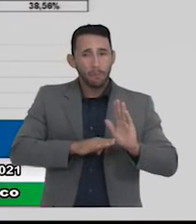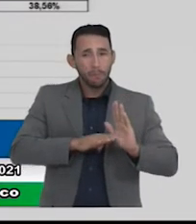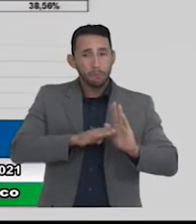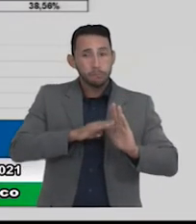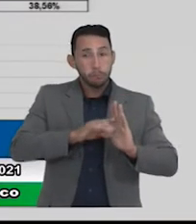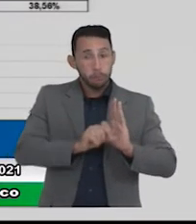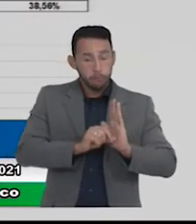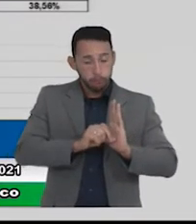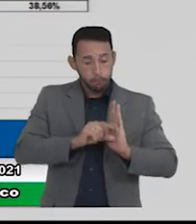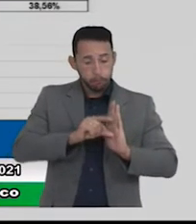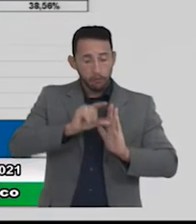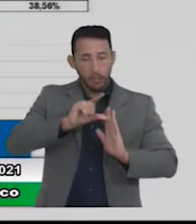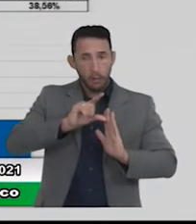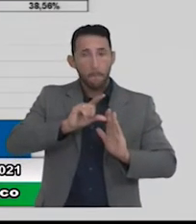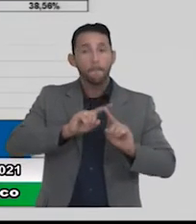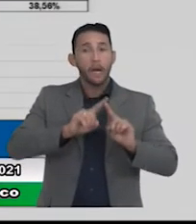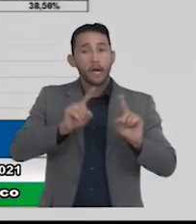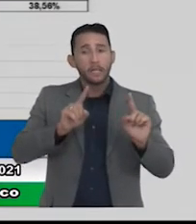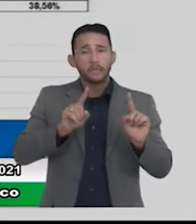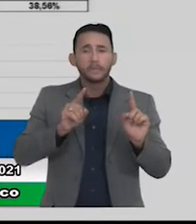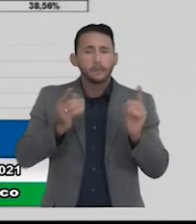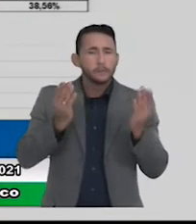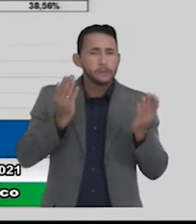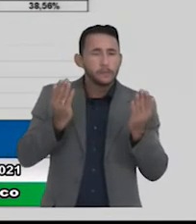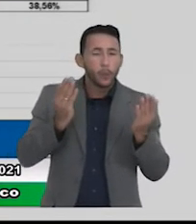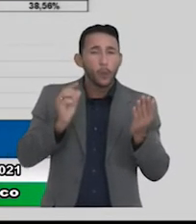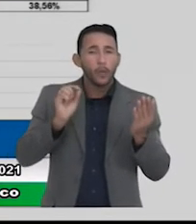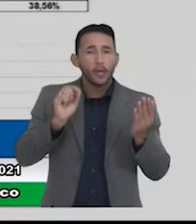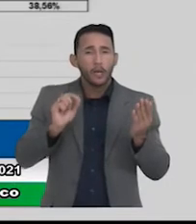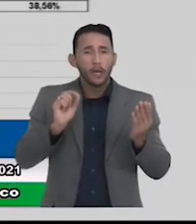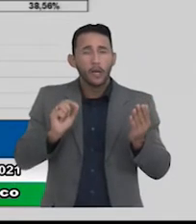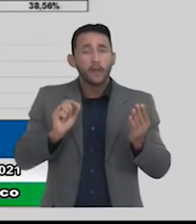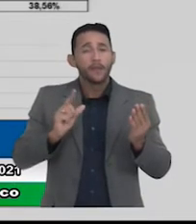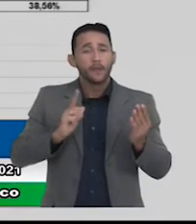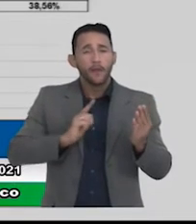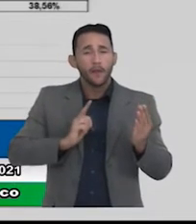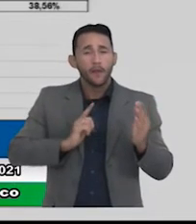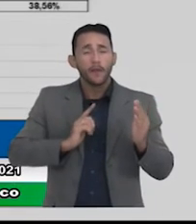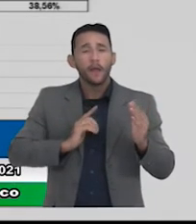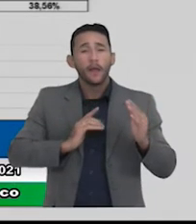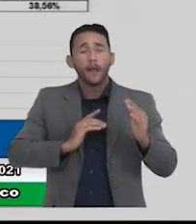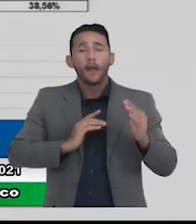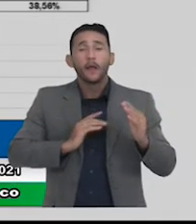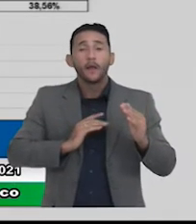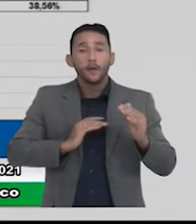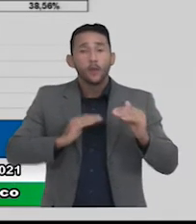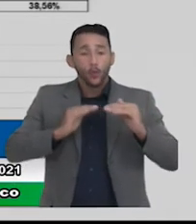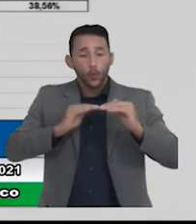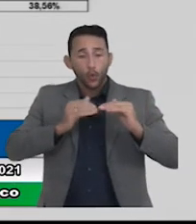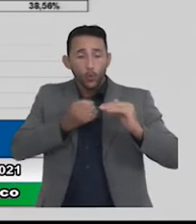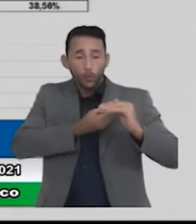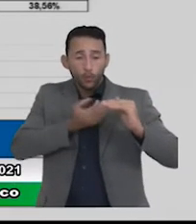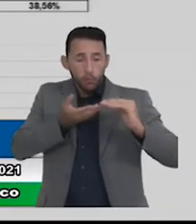em relação a nossa arrecadação ele está em limites muito abaixo dos limites de alerta